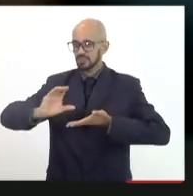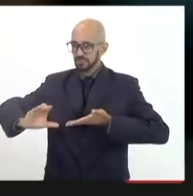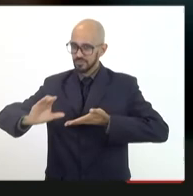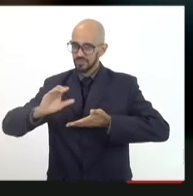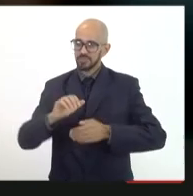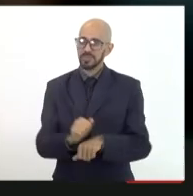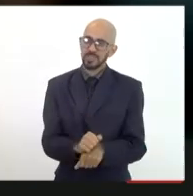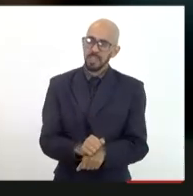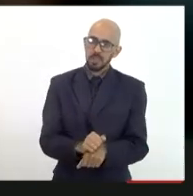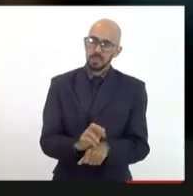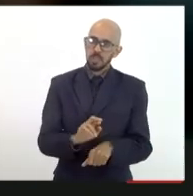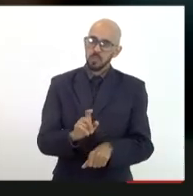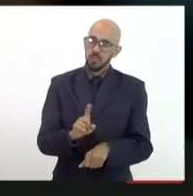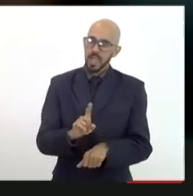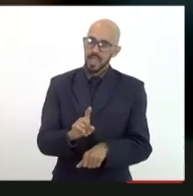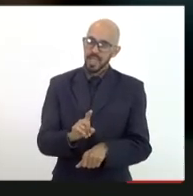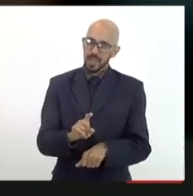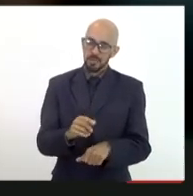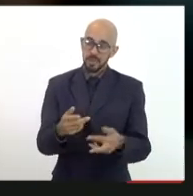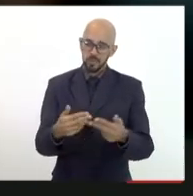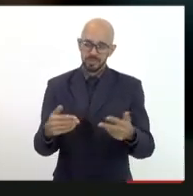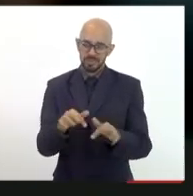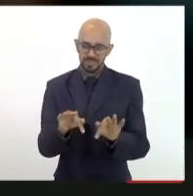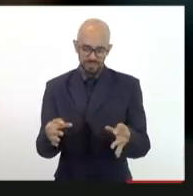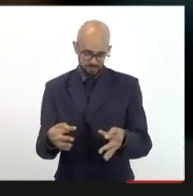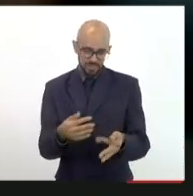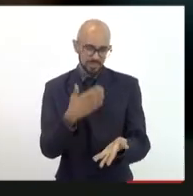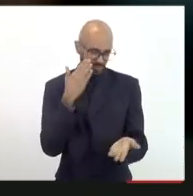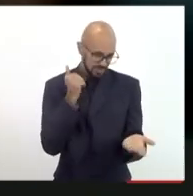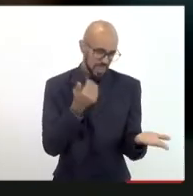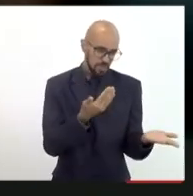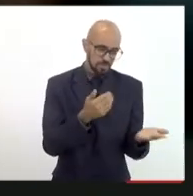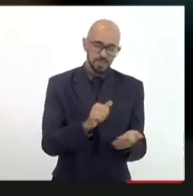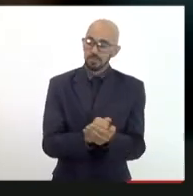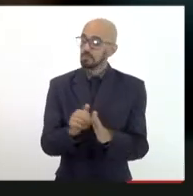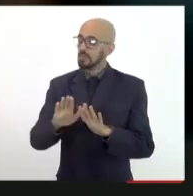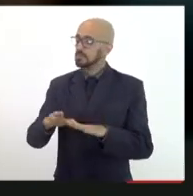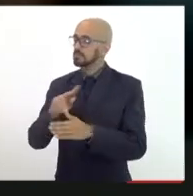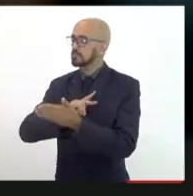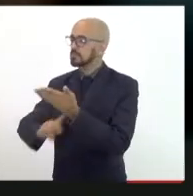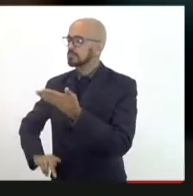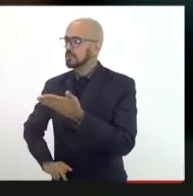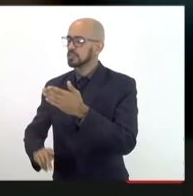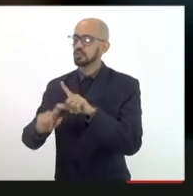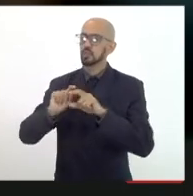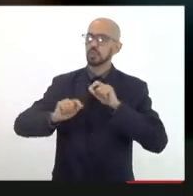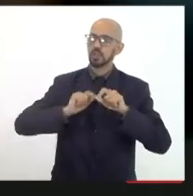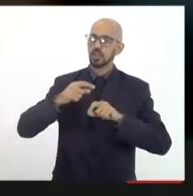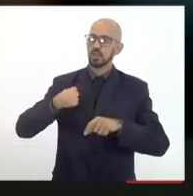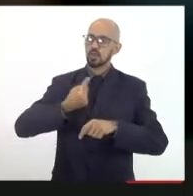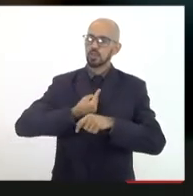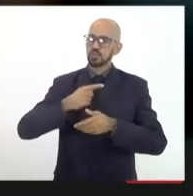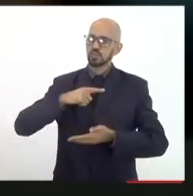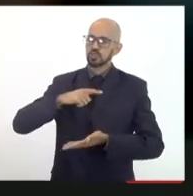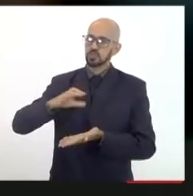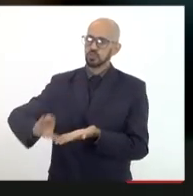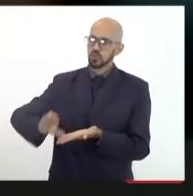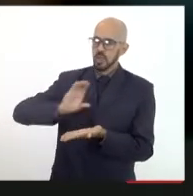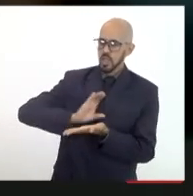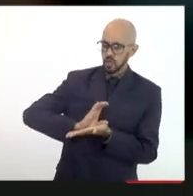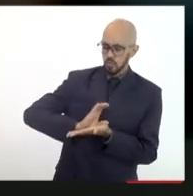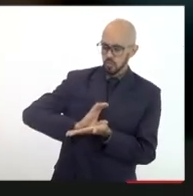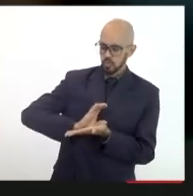nada trivial mas para além da área da saúde presidente nós tínhamos um recurso do parque